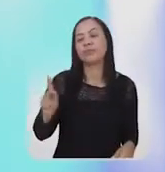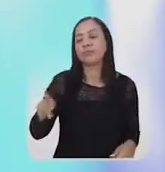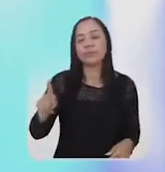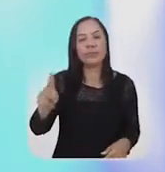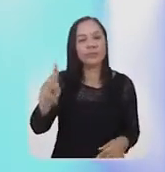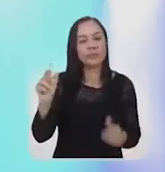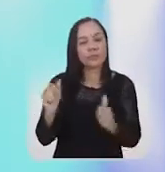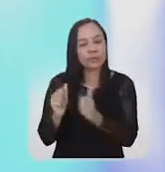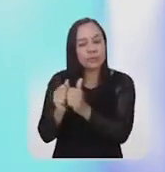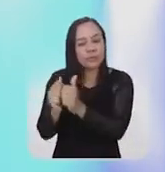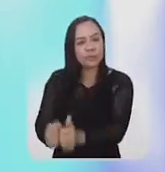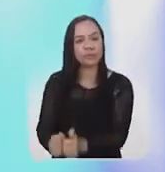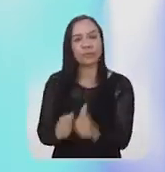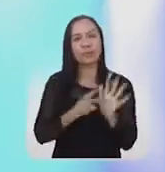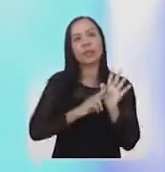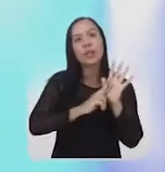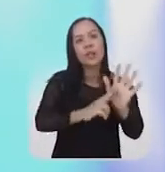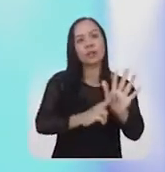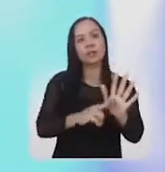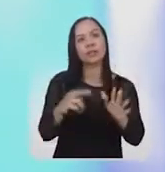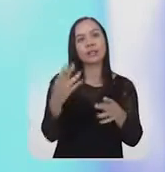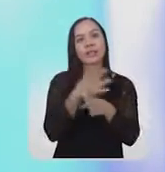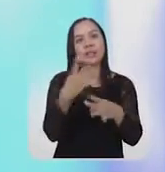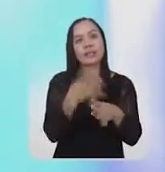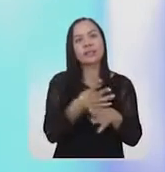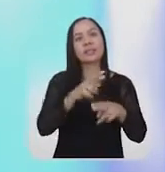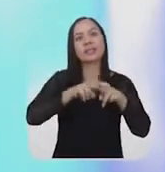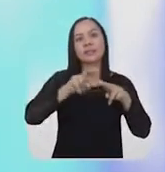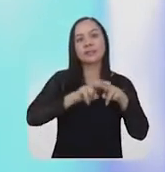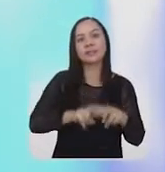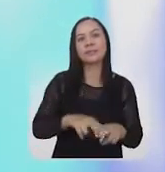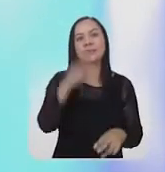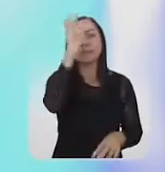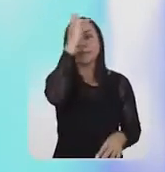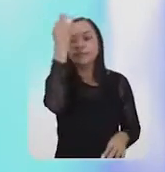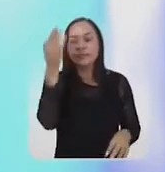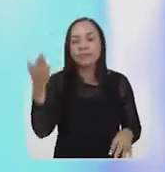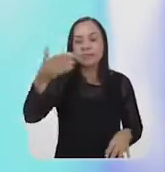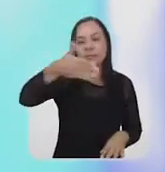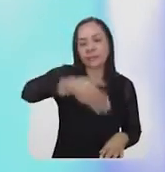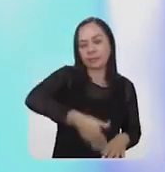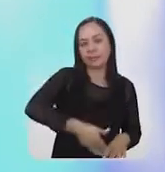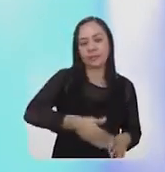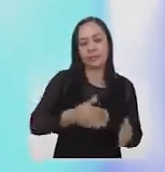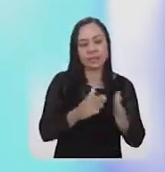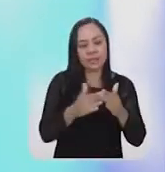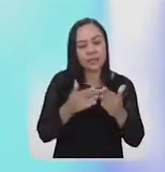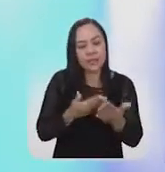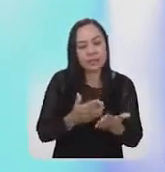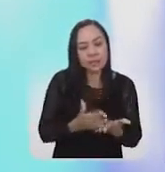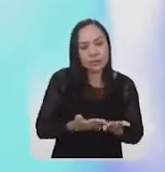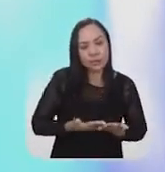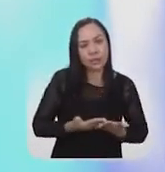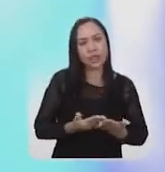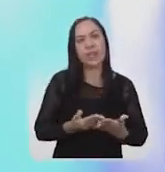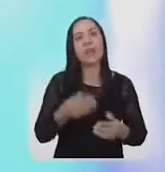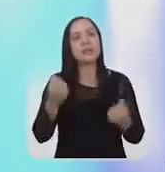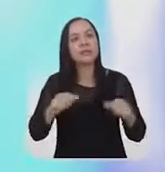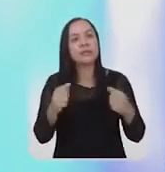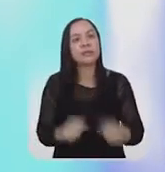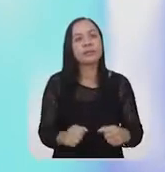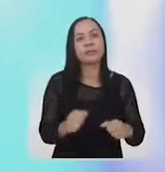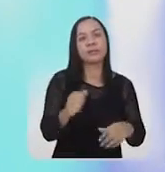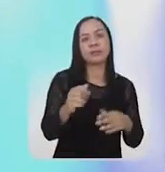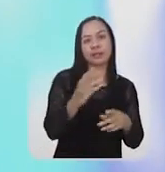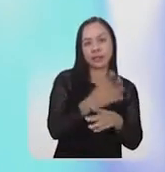à disposição para ser este representante da cidade de Santa Inês, para o Felipe trazer as demandas, as necessidades da